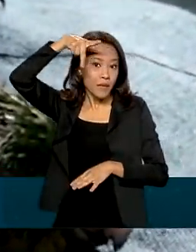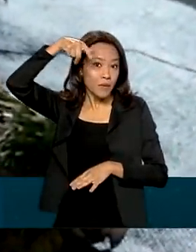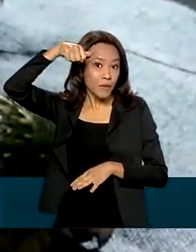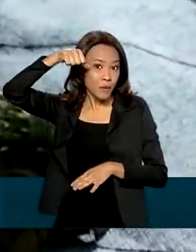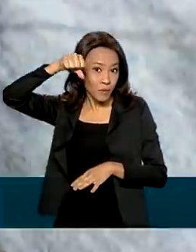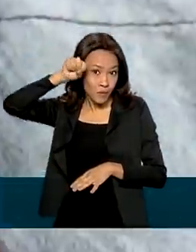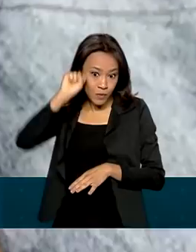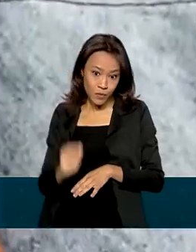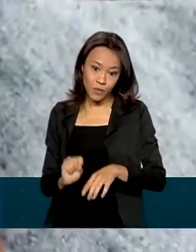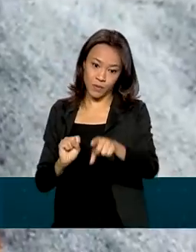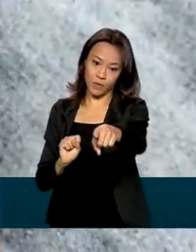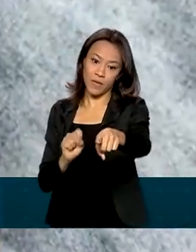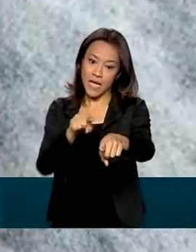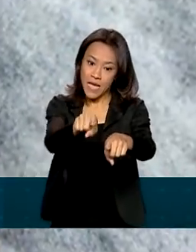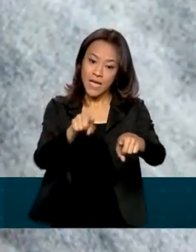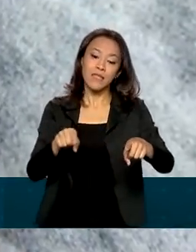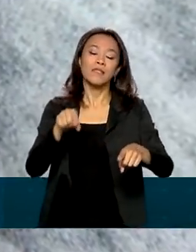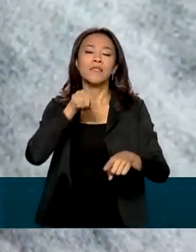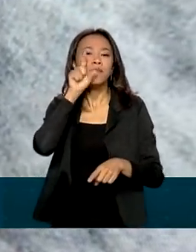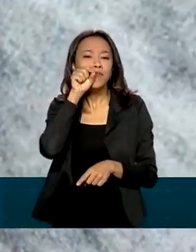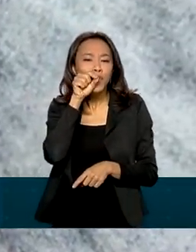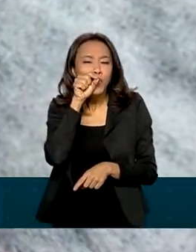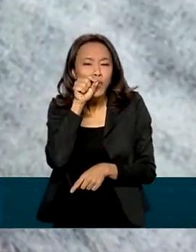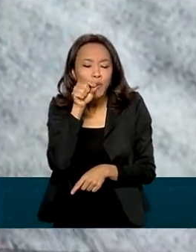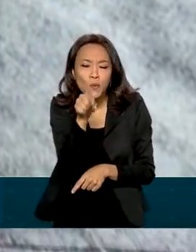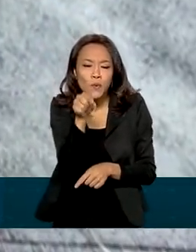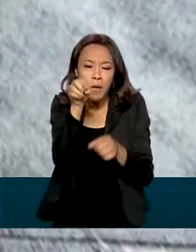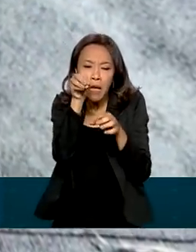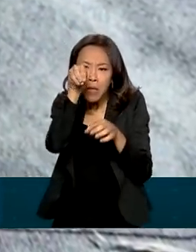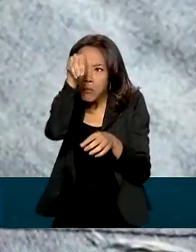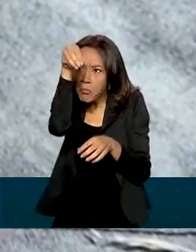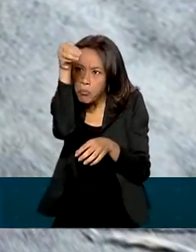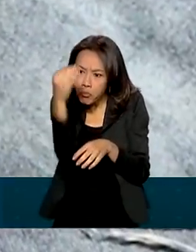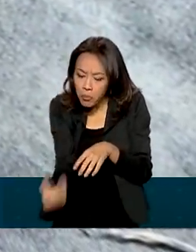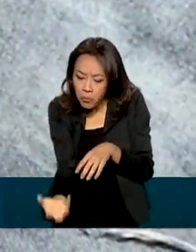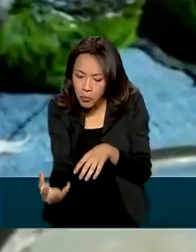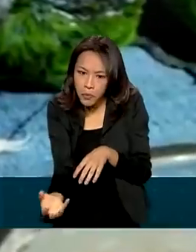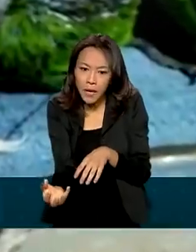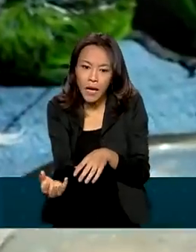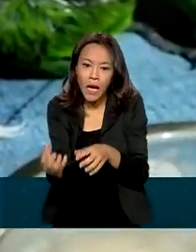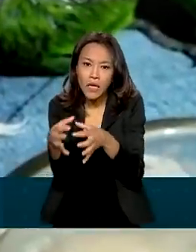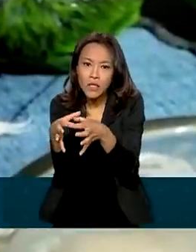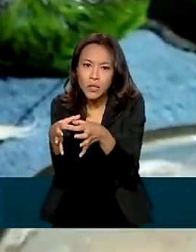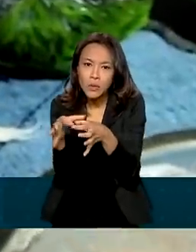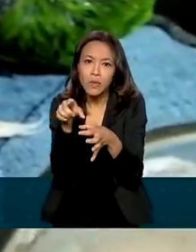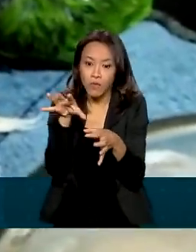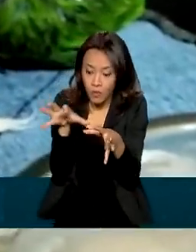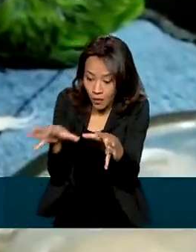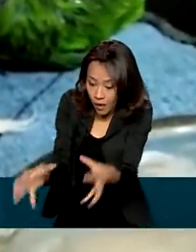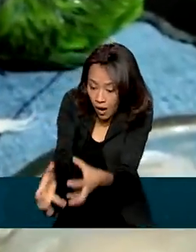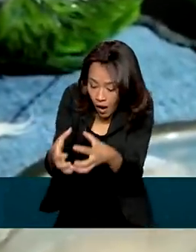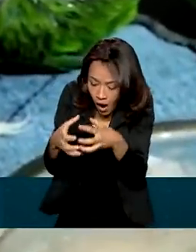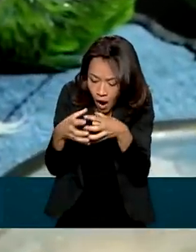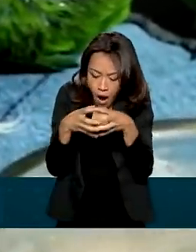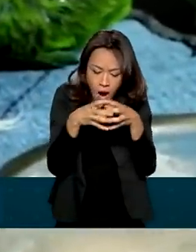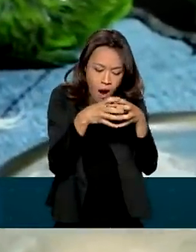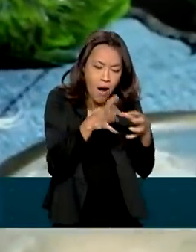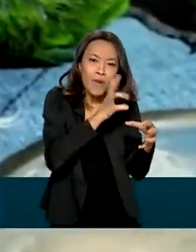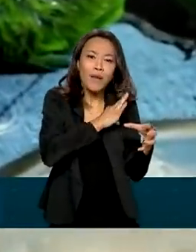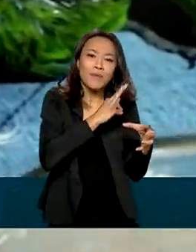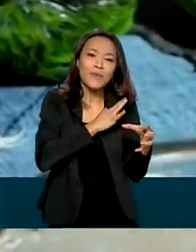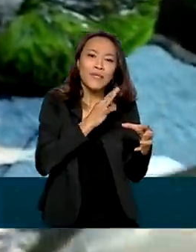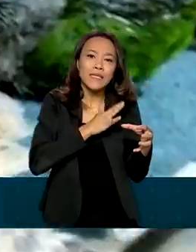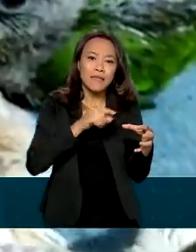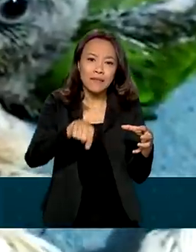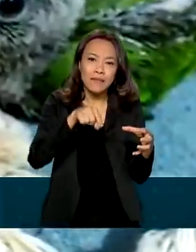esses filhotes caíram do ninho. Eles são da espécie jandaia, uma ave silvestre. Foram resgatados pela Polícia Militar